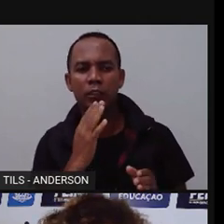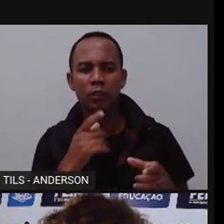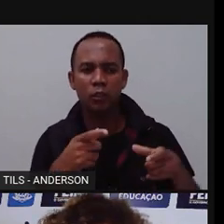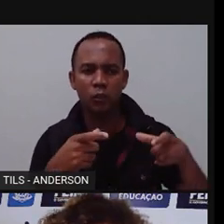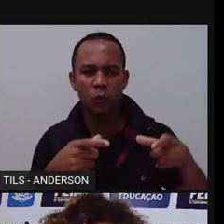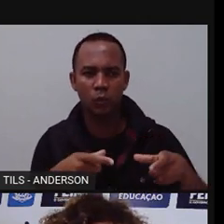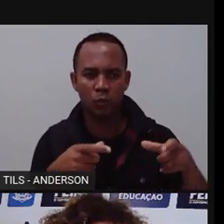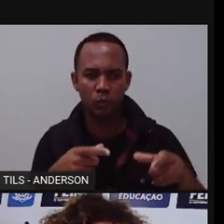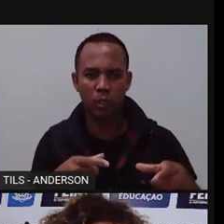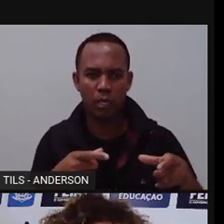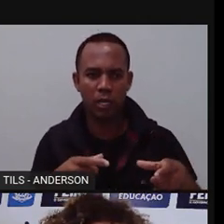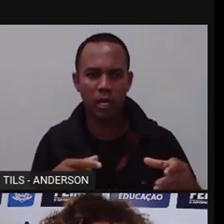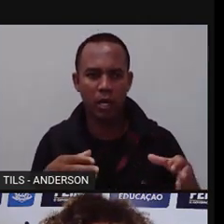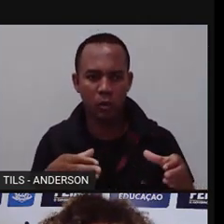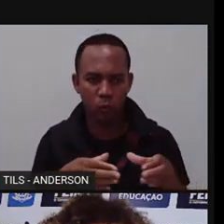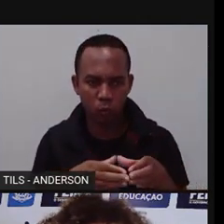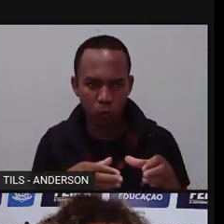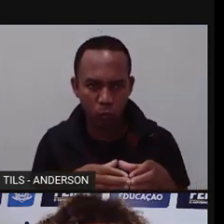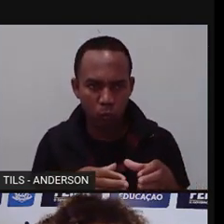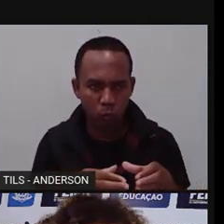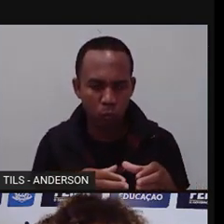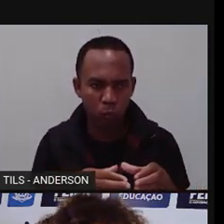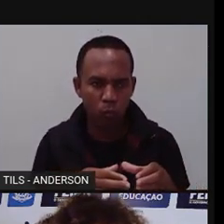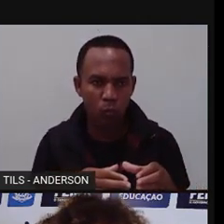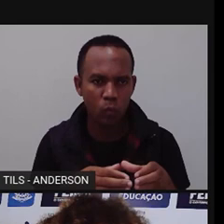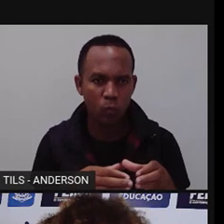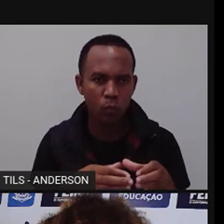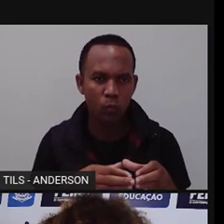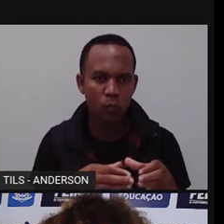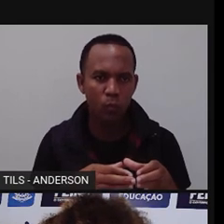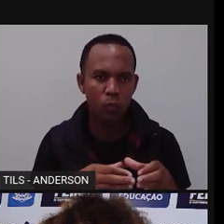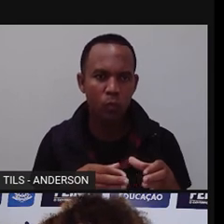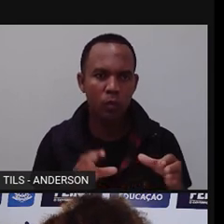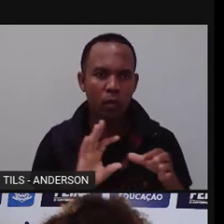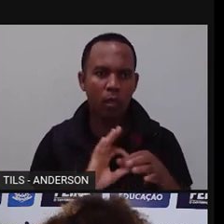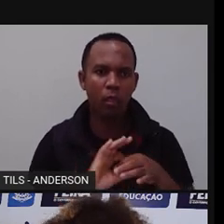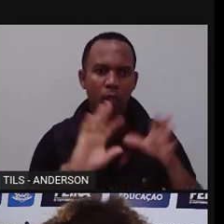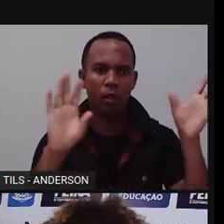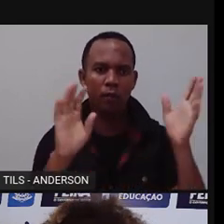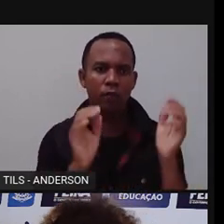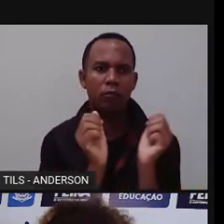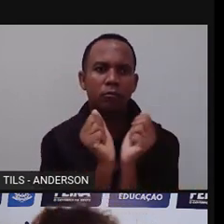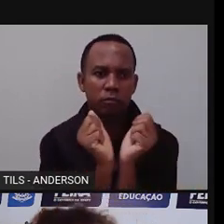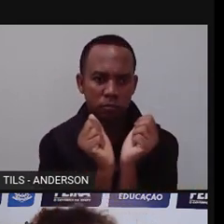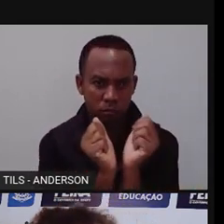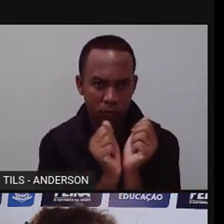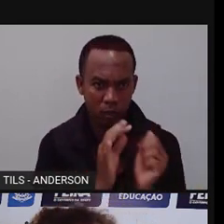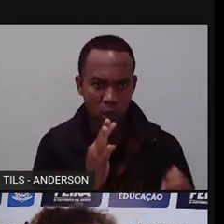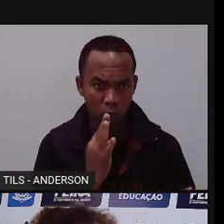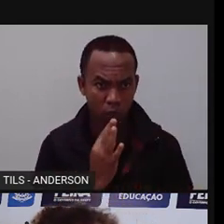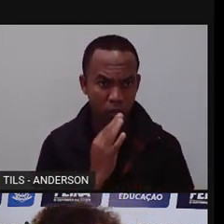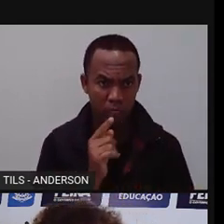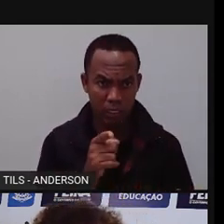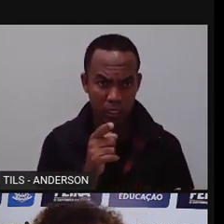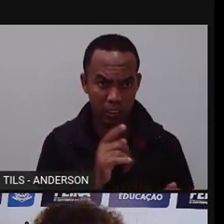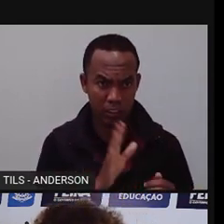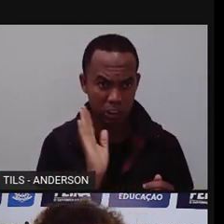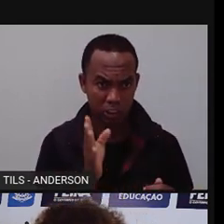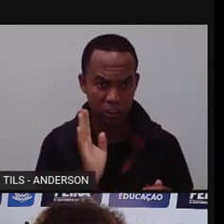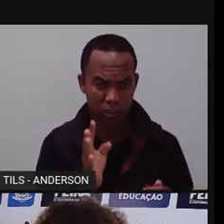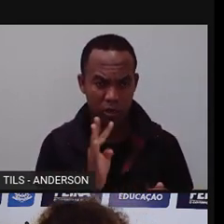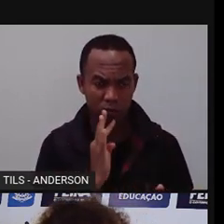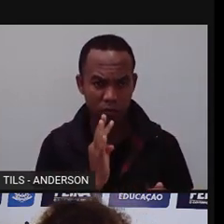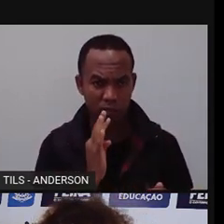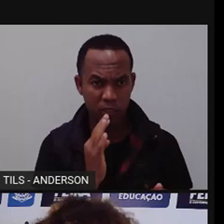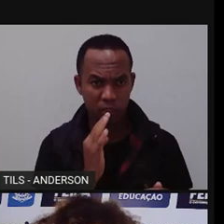quilombola? O pessoal aí, principalmente da zona rural, já ouviu falar